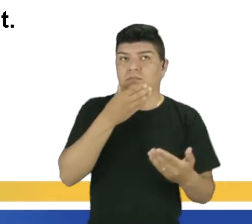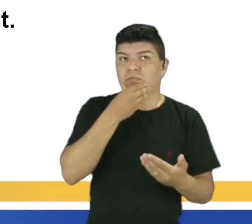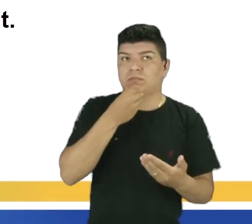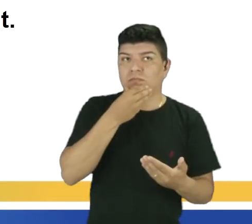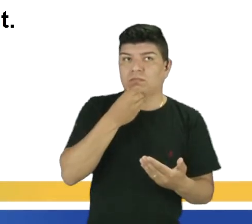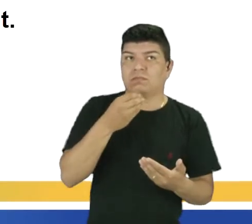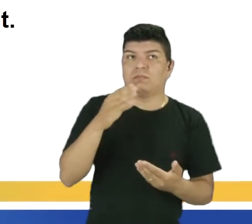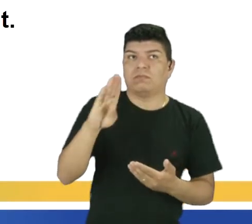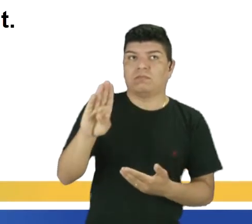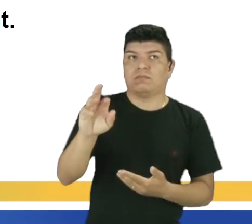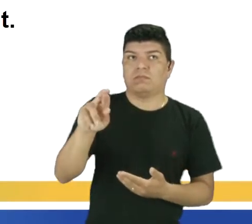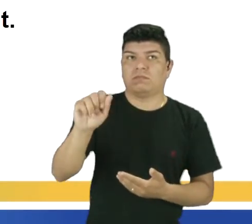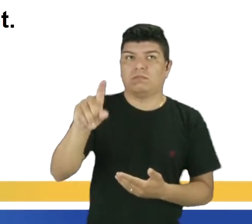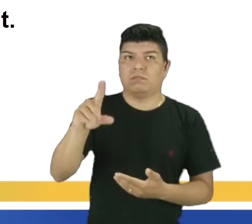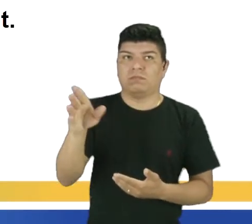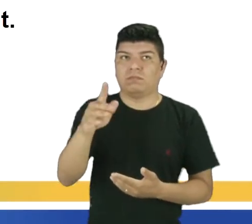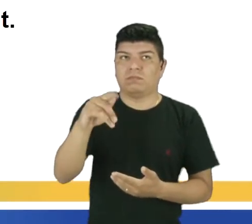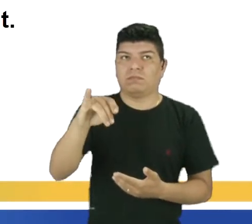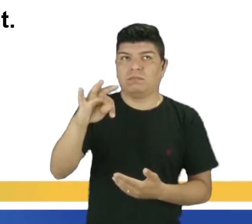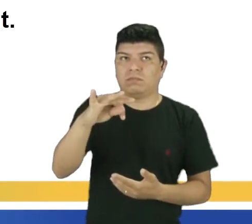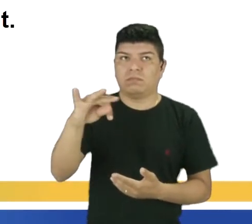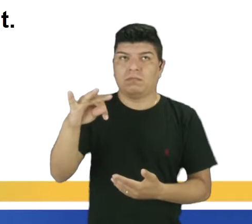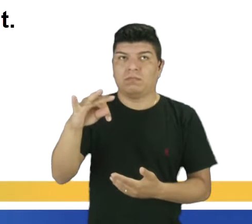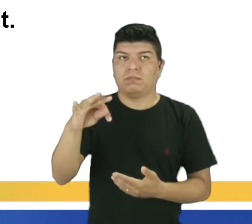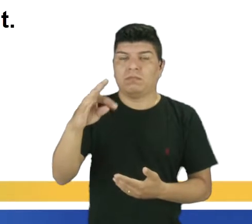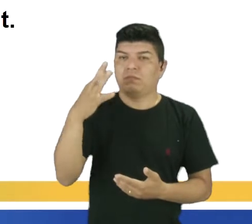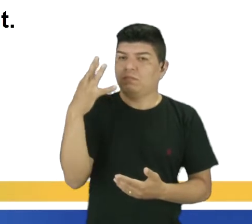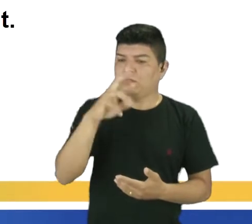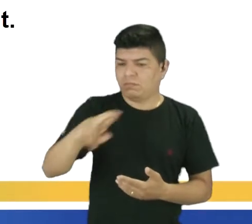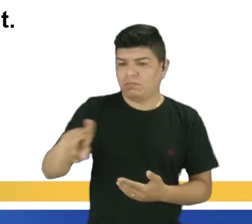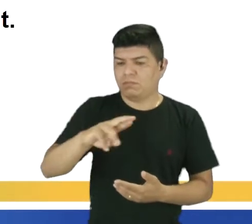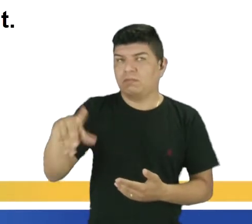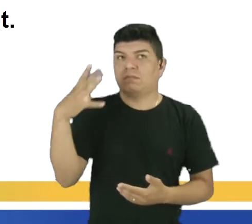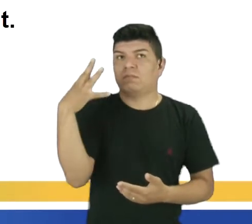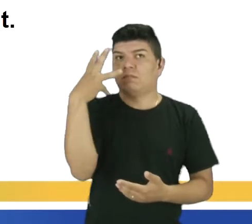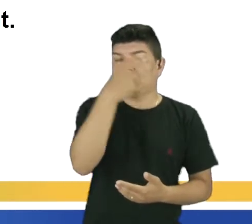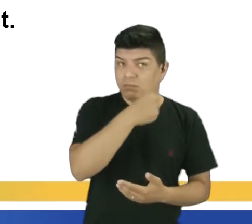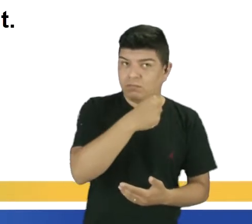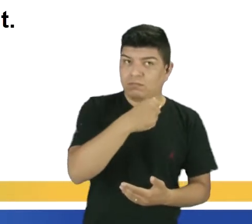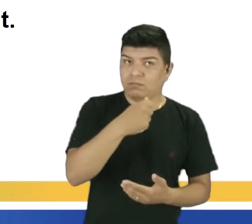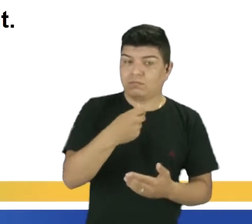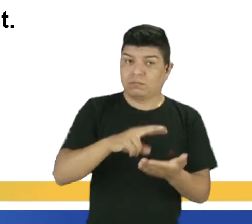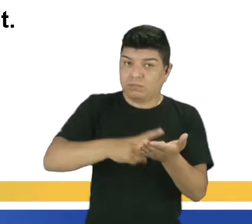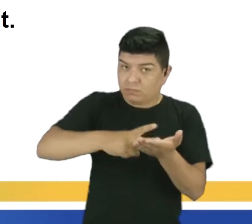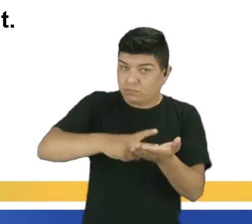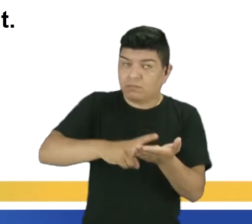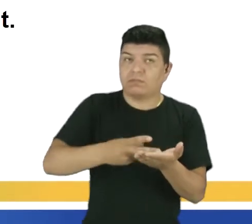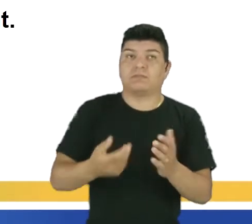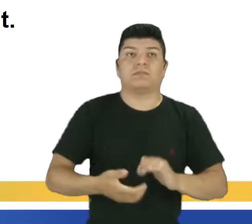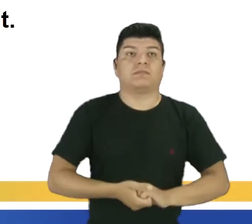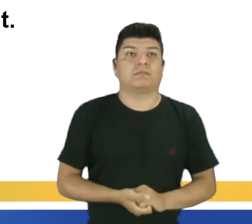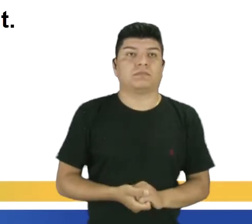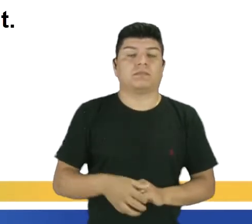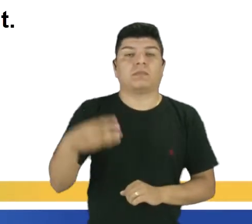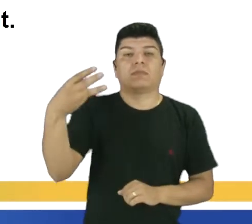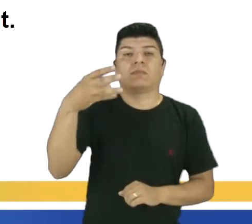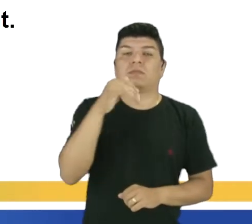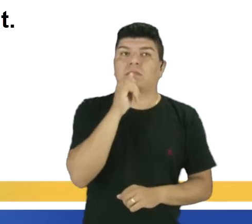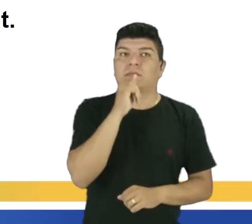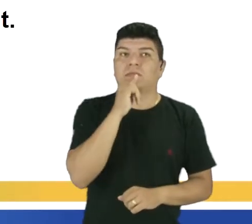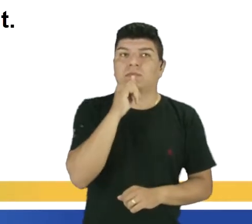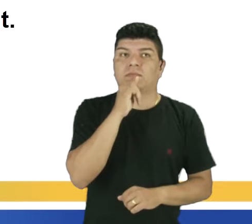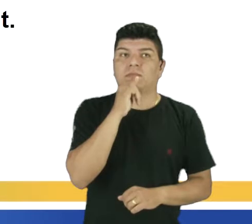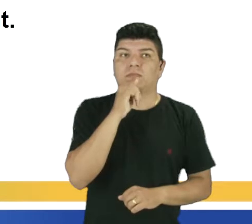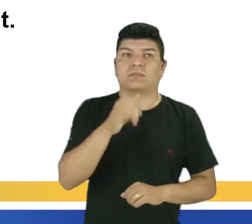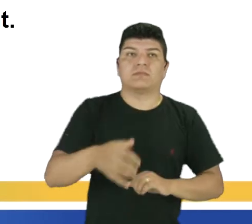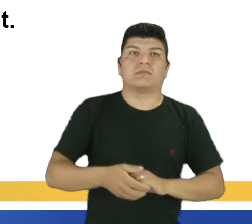bonito quanto. Em português fica essa tradução. E um terceiro exemplo. Both my grandfather and my